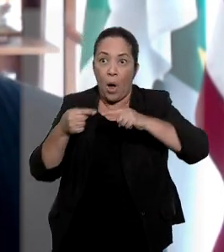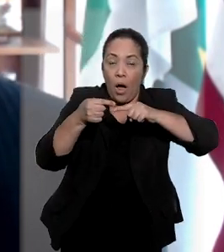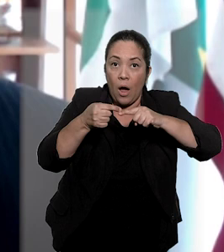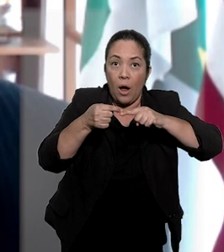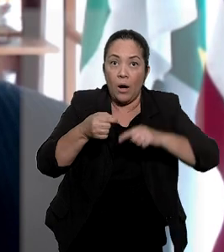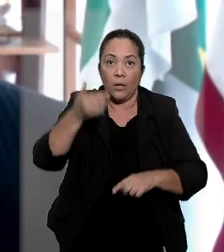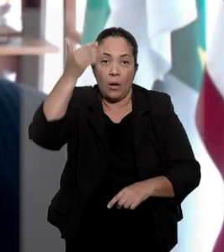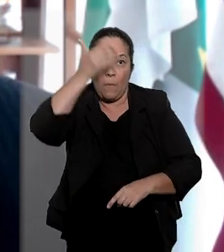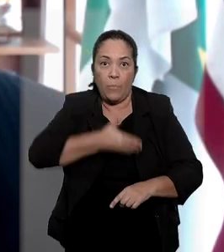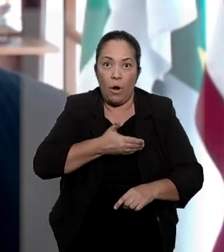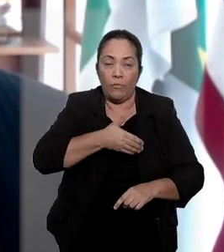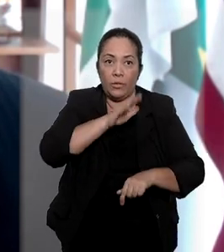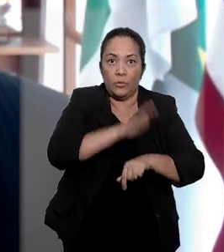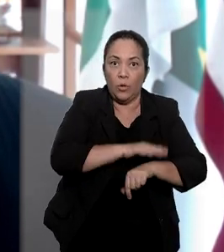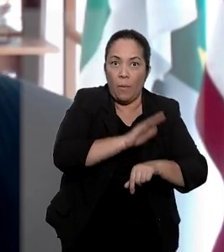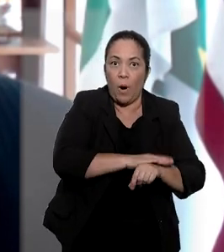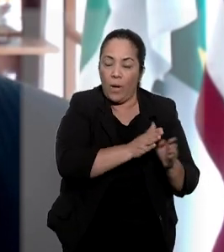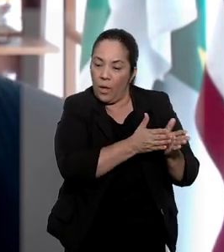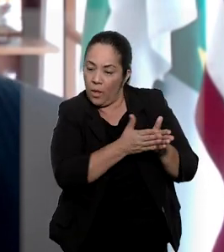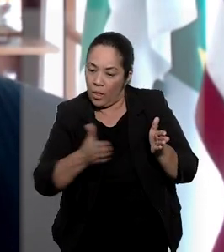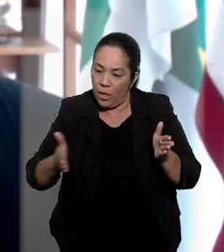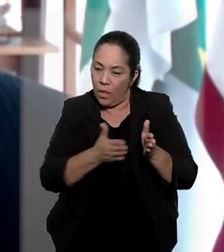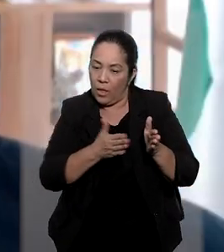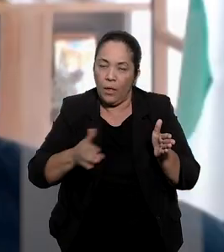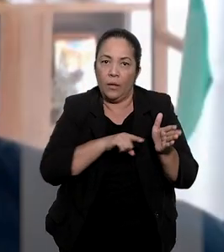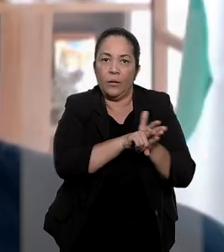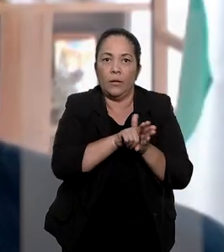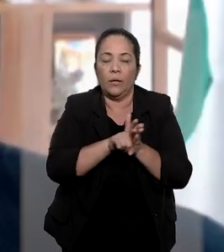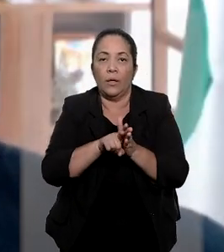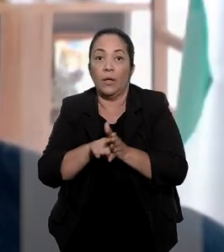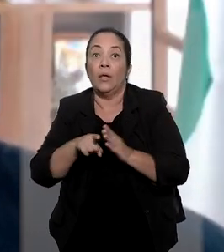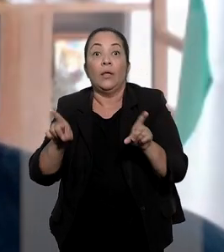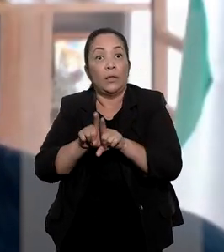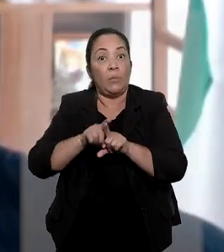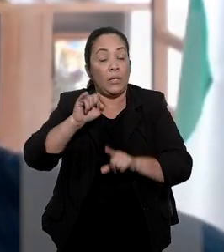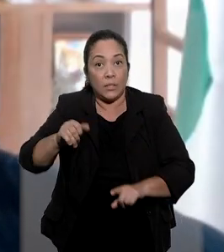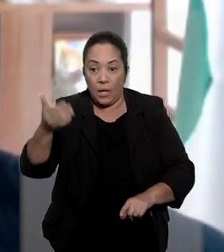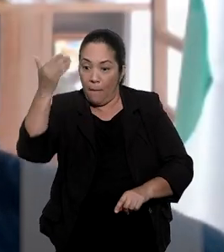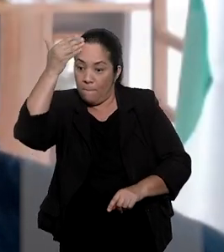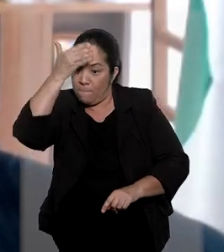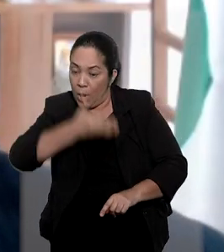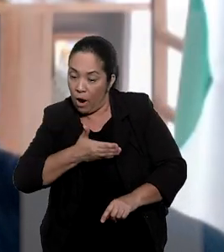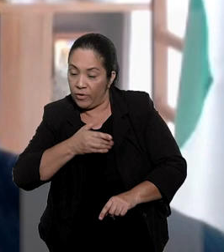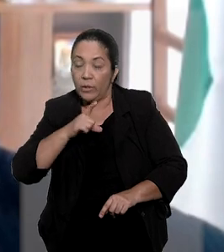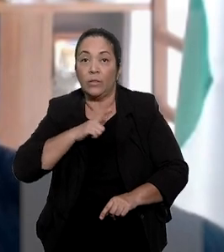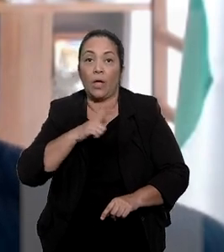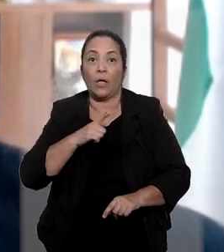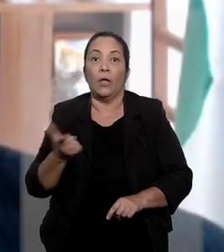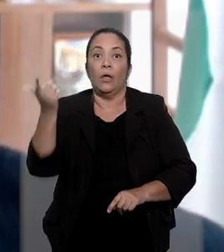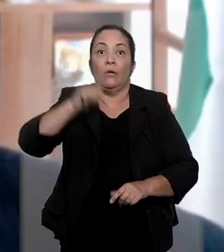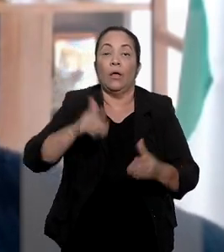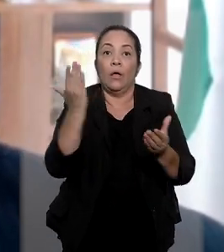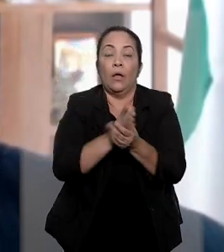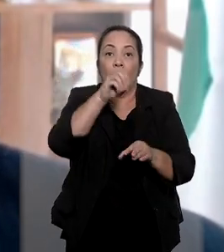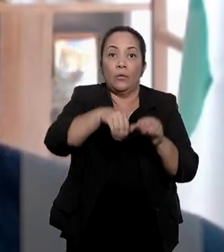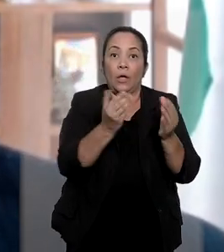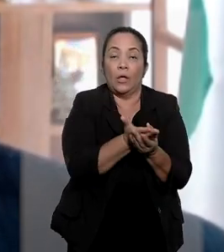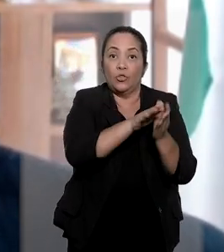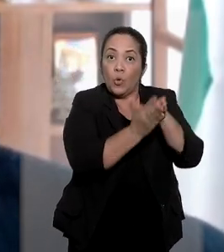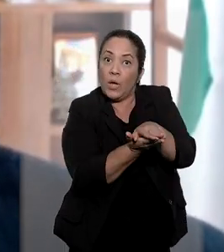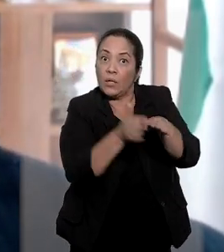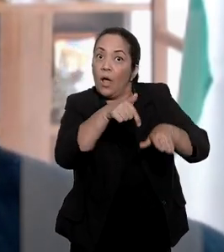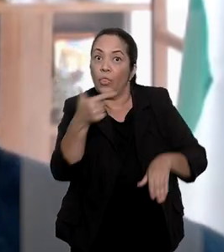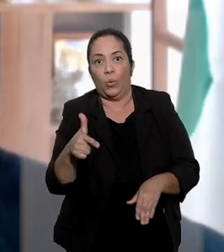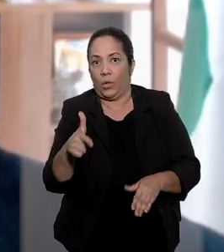por provas produzidas durante a instrução processual, ou desde que essas provas sejam repetidas em juízo, o que não se